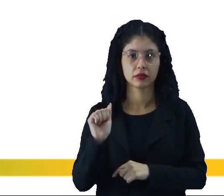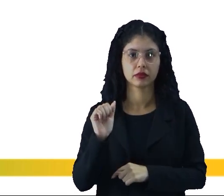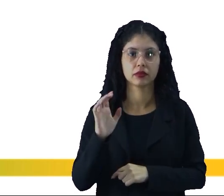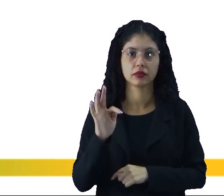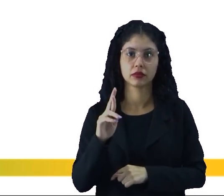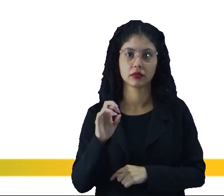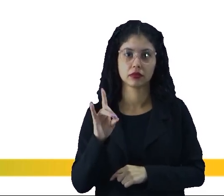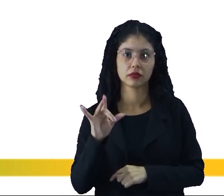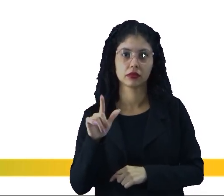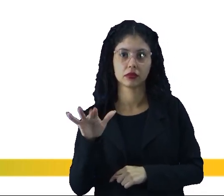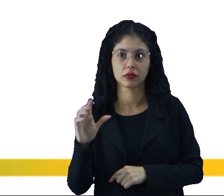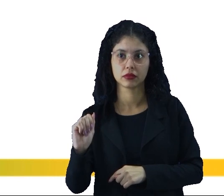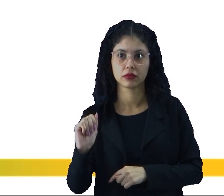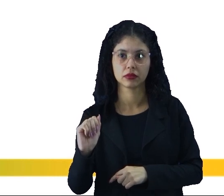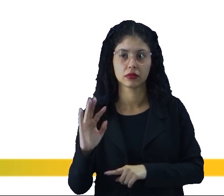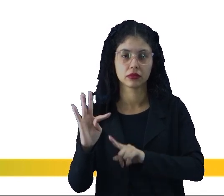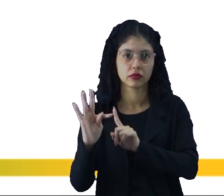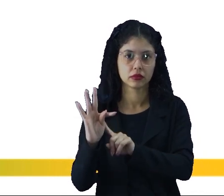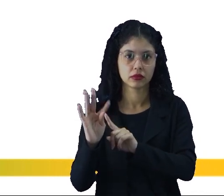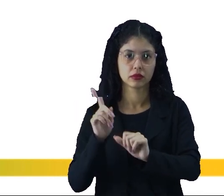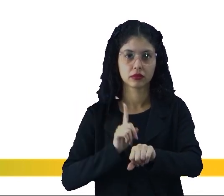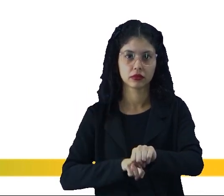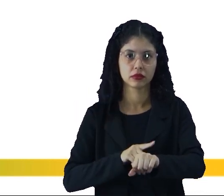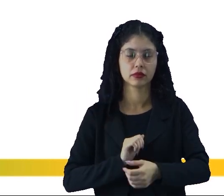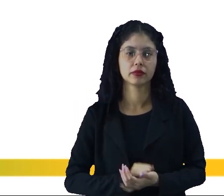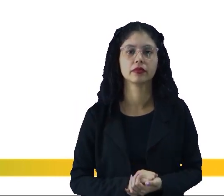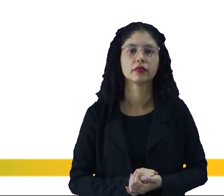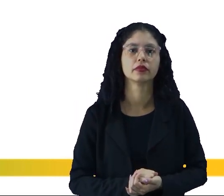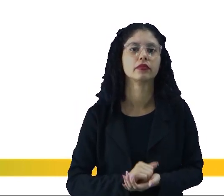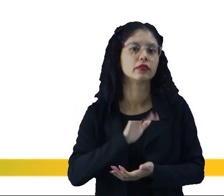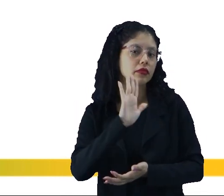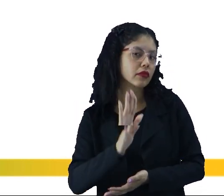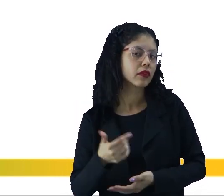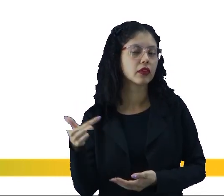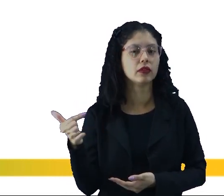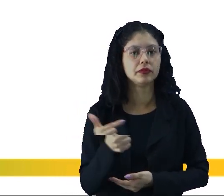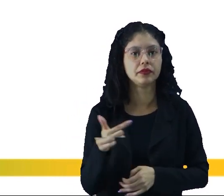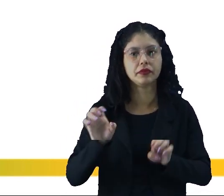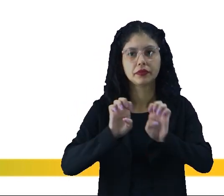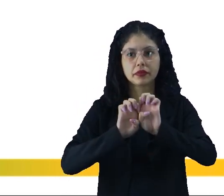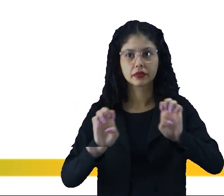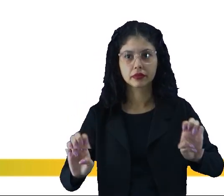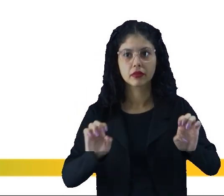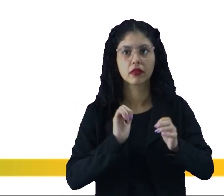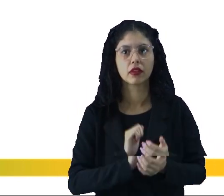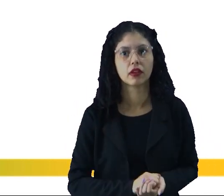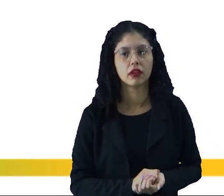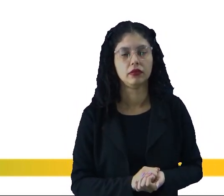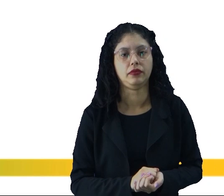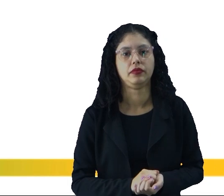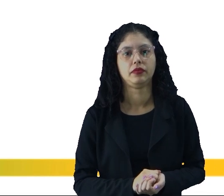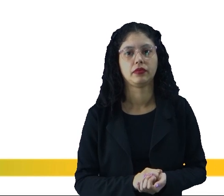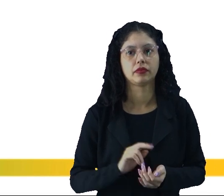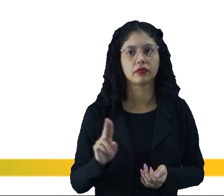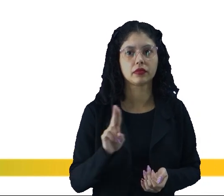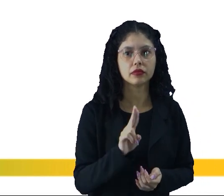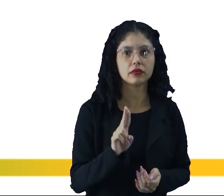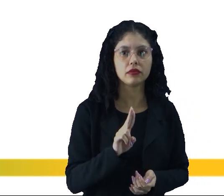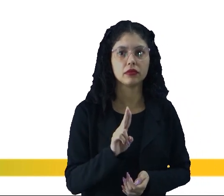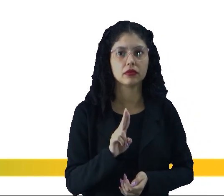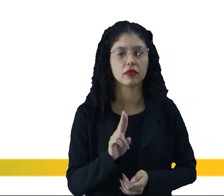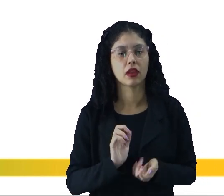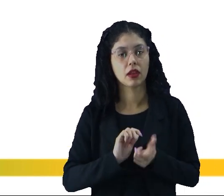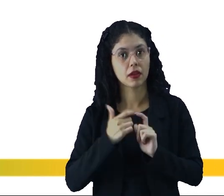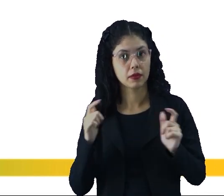a aceleração e o T significa o tempo. Já na segunda equação, que algumas pessoas chamam de sovetão,